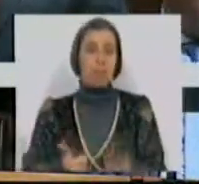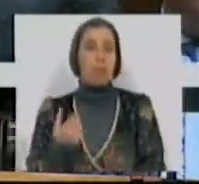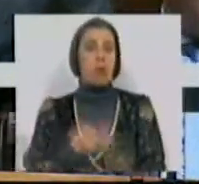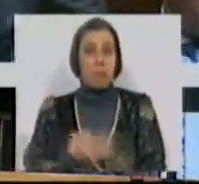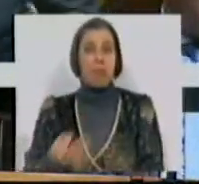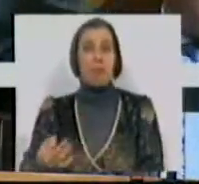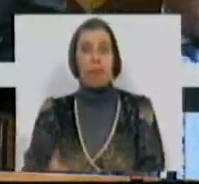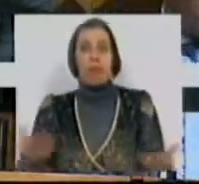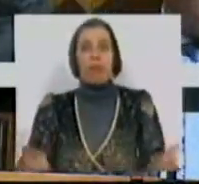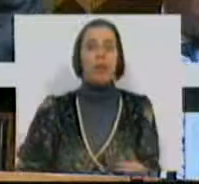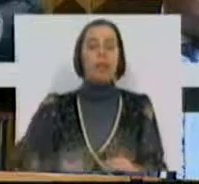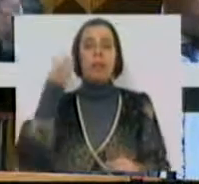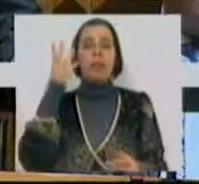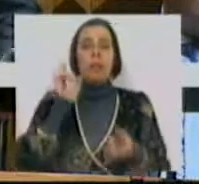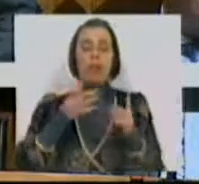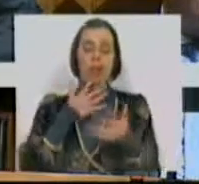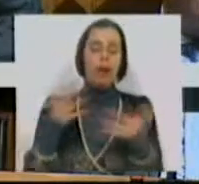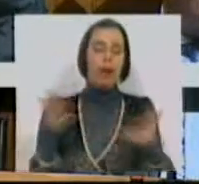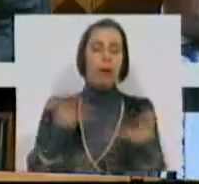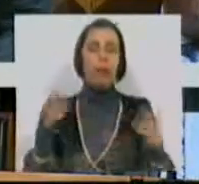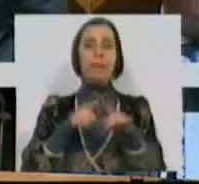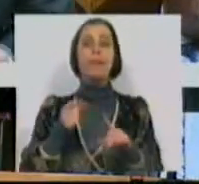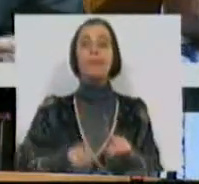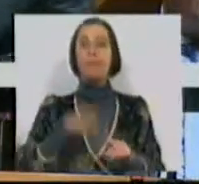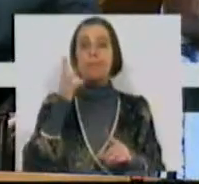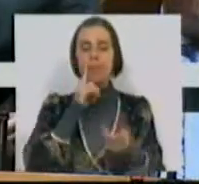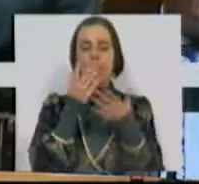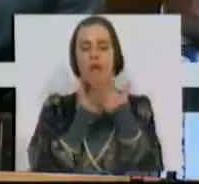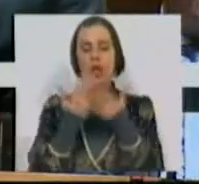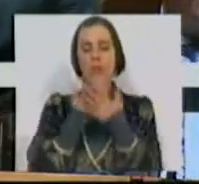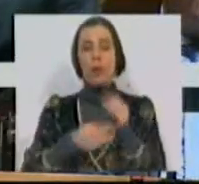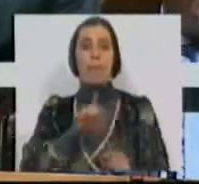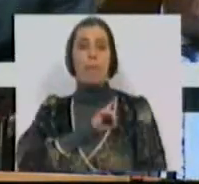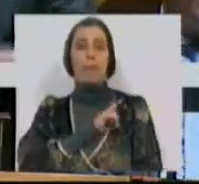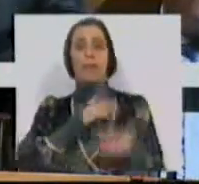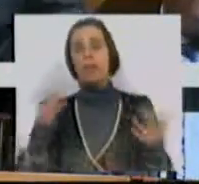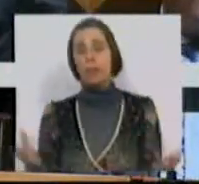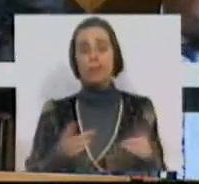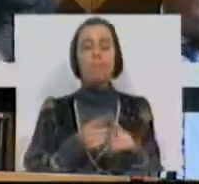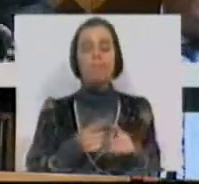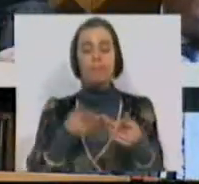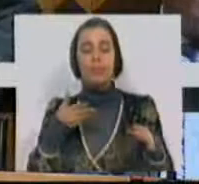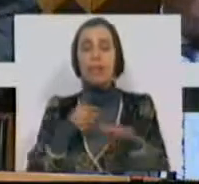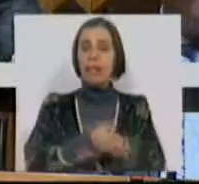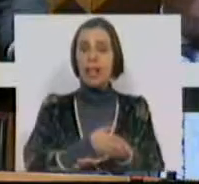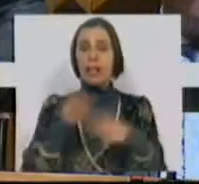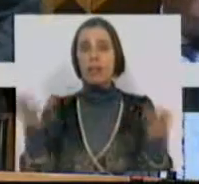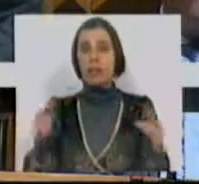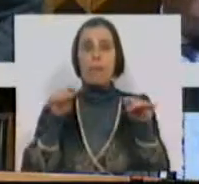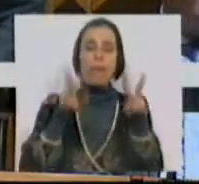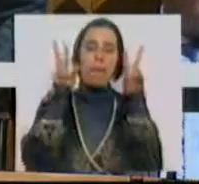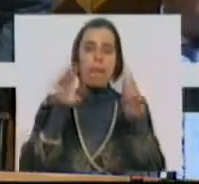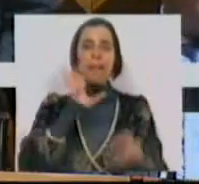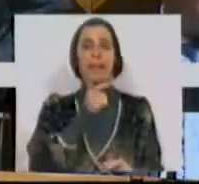PPPs e muitas vezes, na esmagadora maioria das vezes, por negociações particulares e ajustes diretos. E nesta